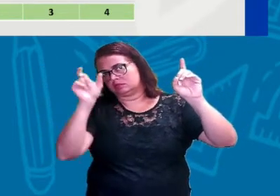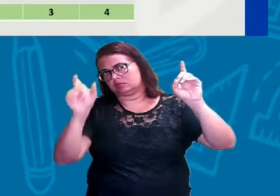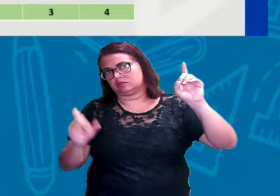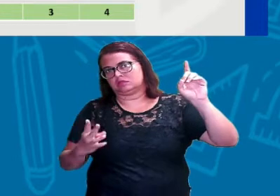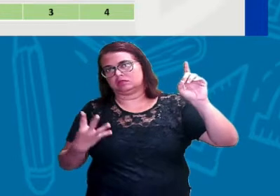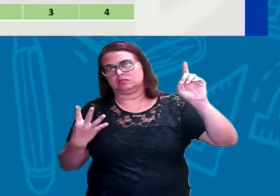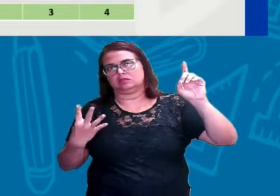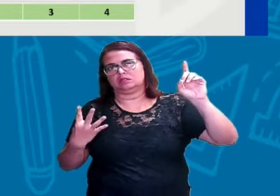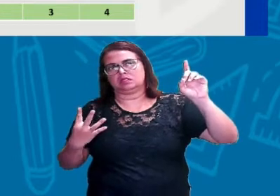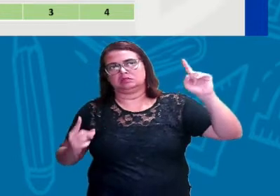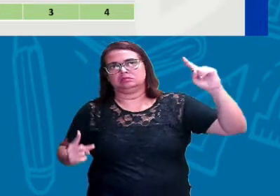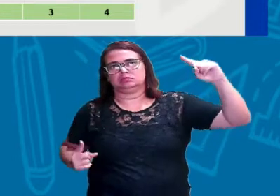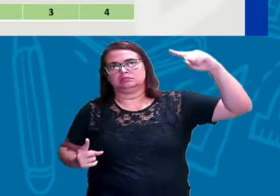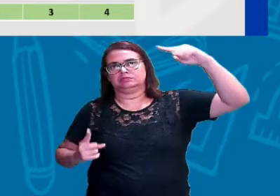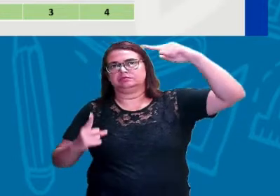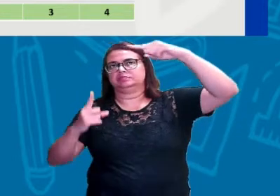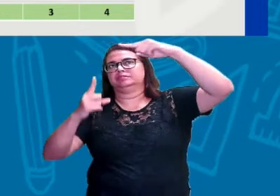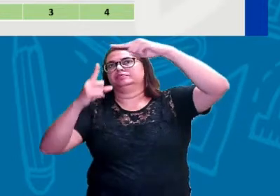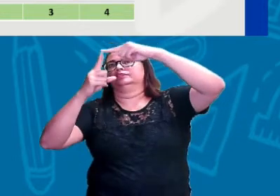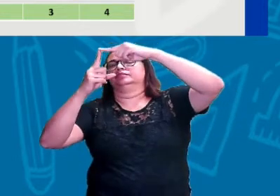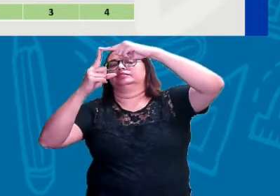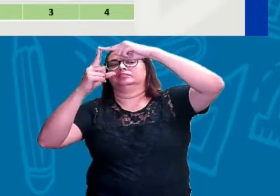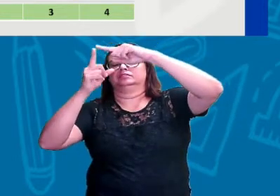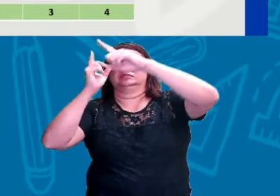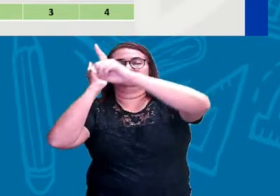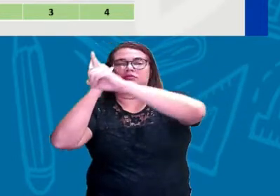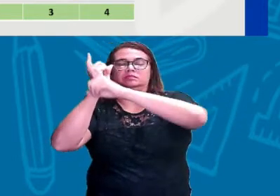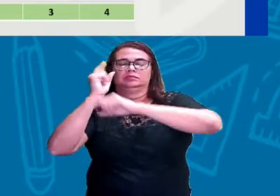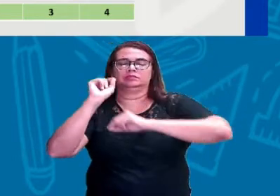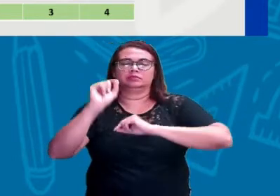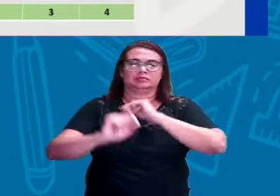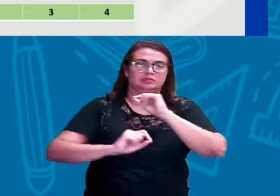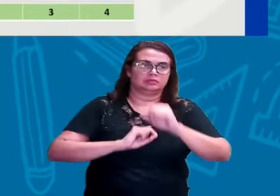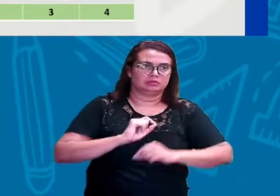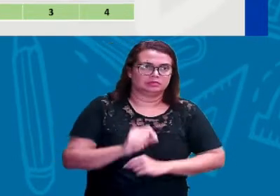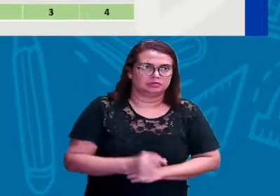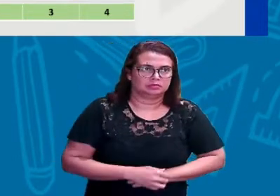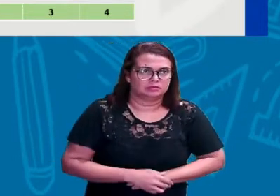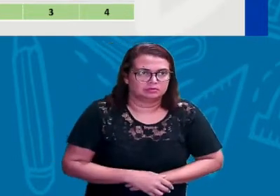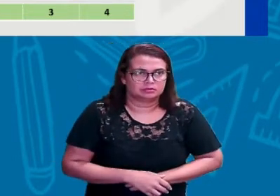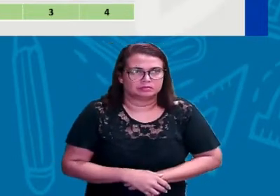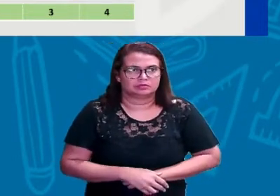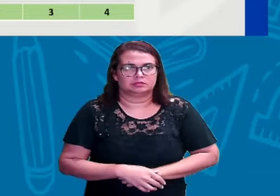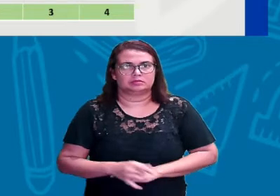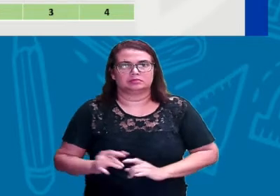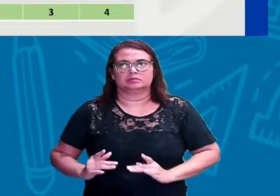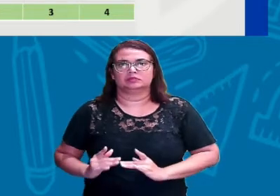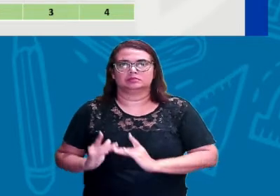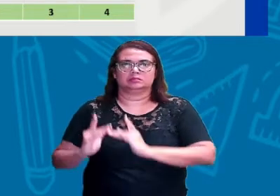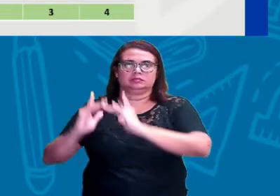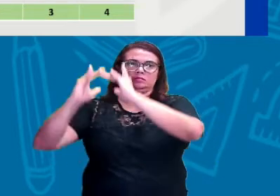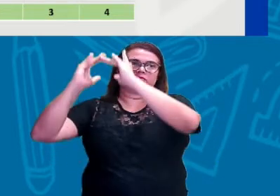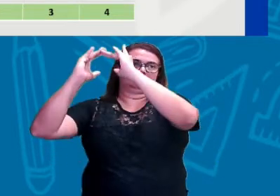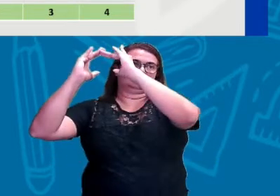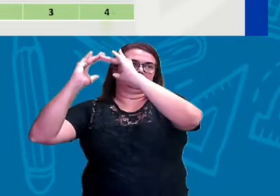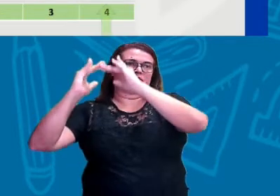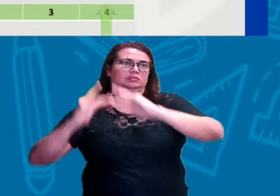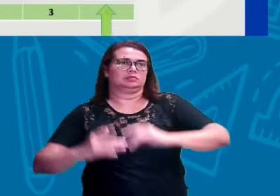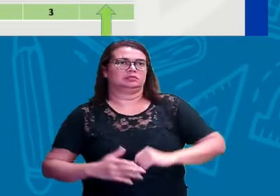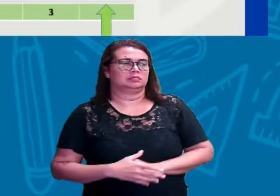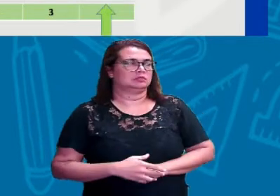4. Então, quem é que está aqui na última linha e última coluna? O prédio. Então, última linha,